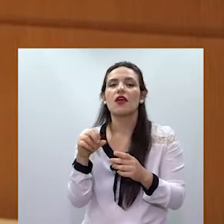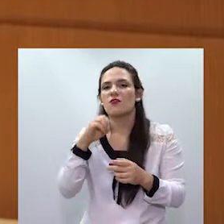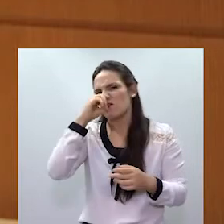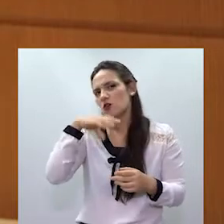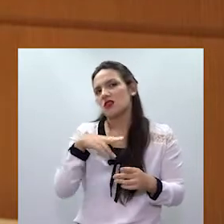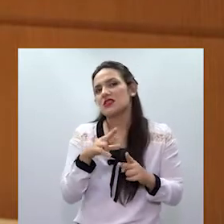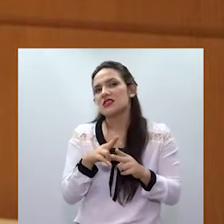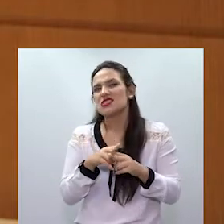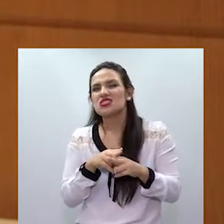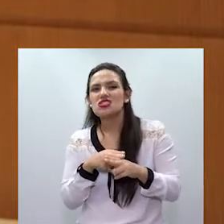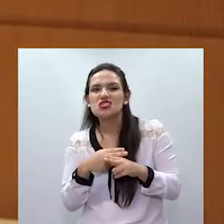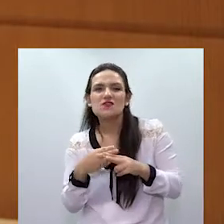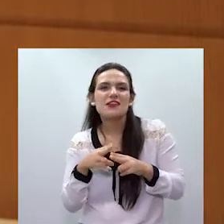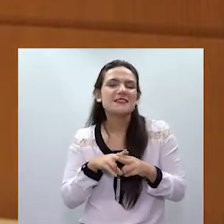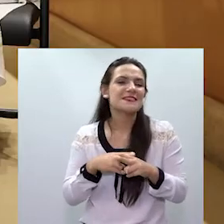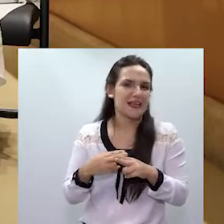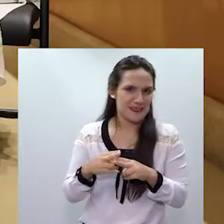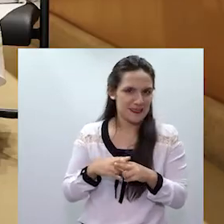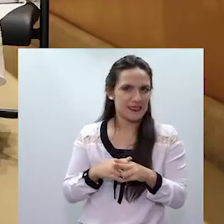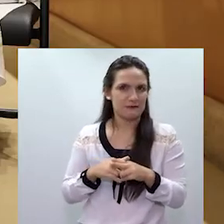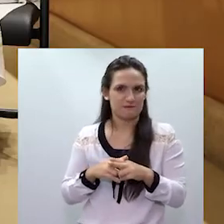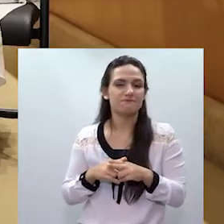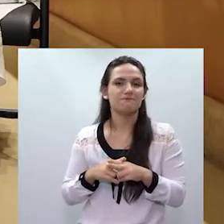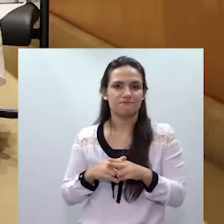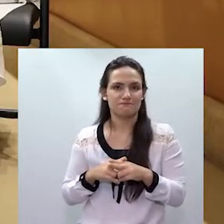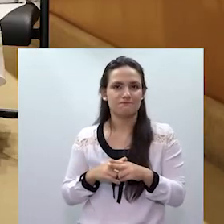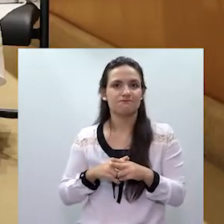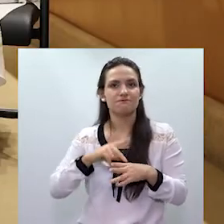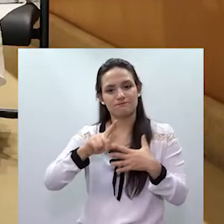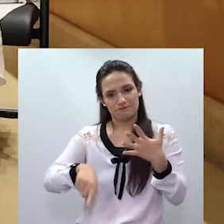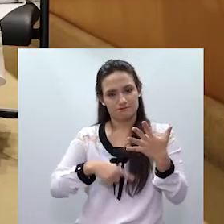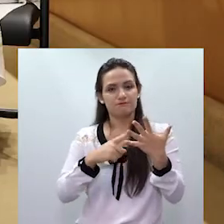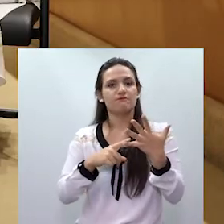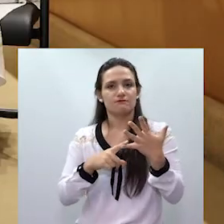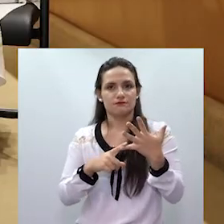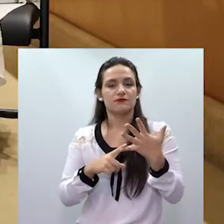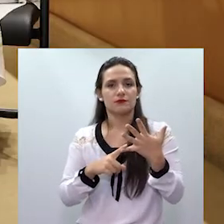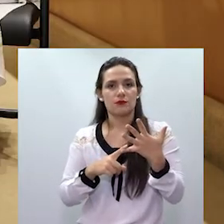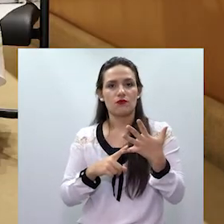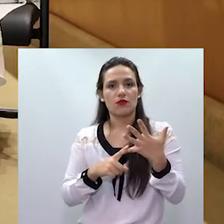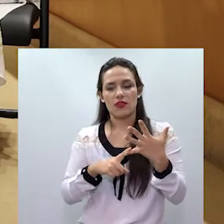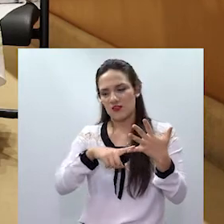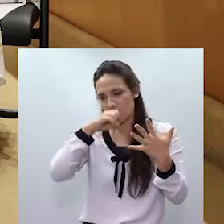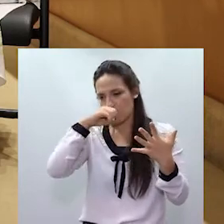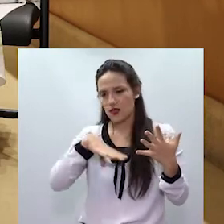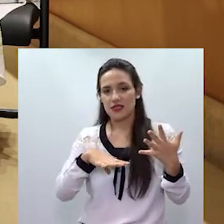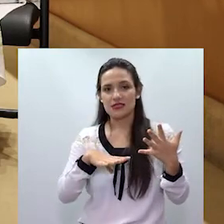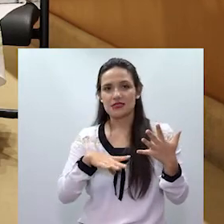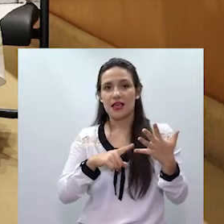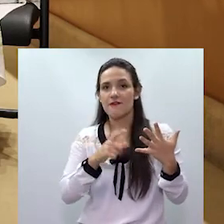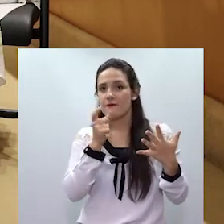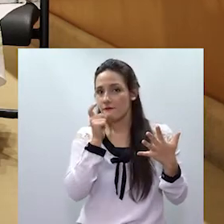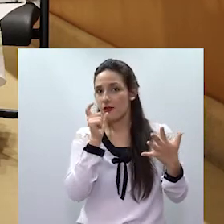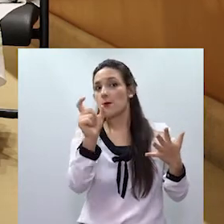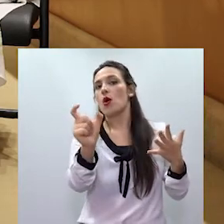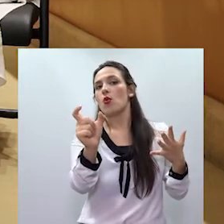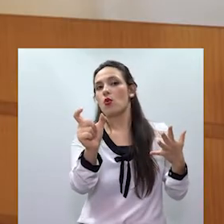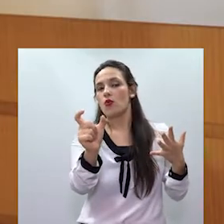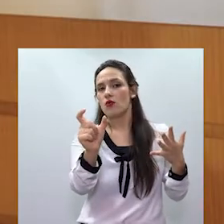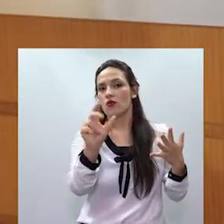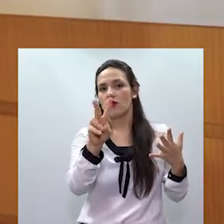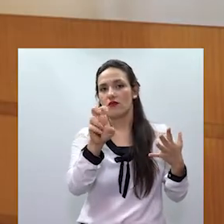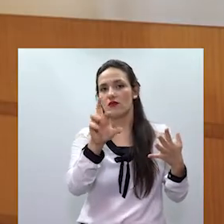mais veladas, Fernanda, menos perceptíveis, né. Há ameaça também a violência